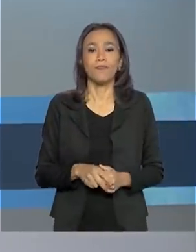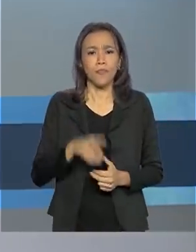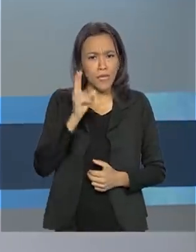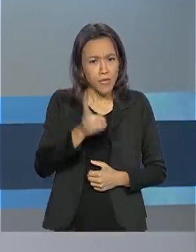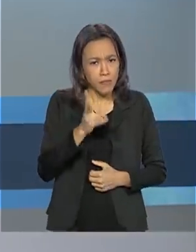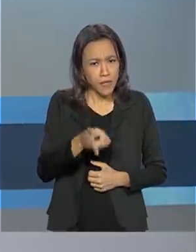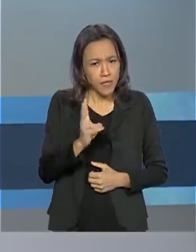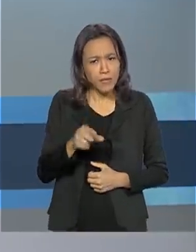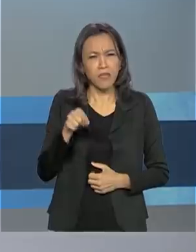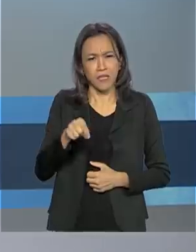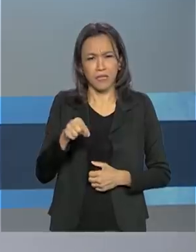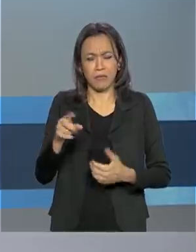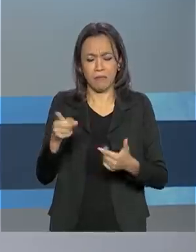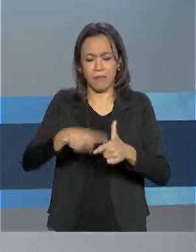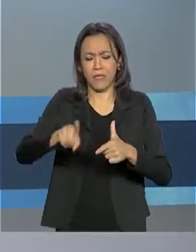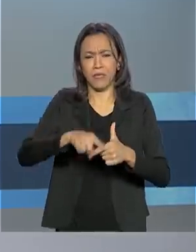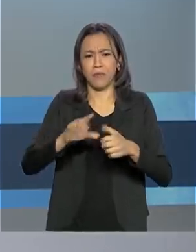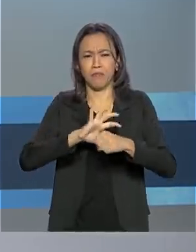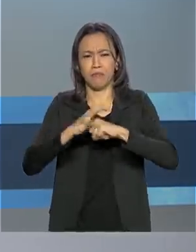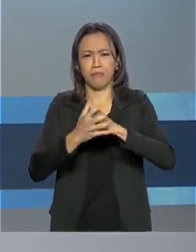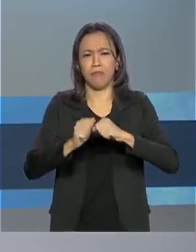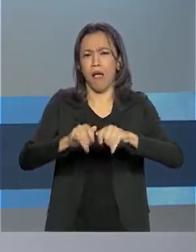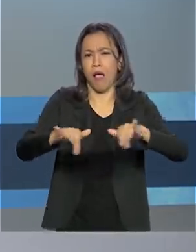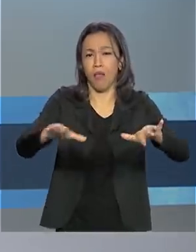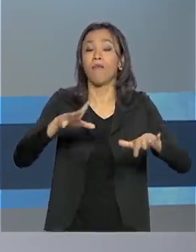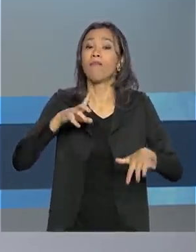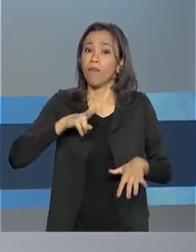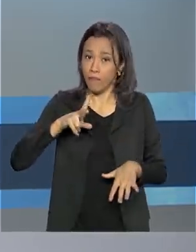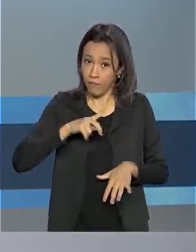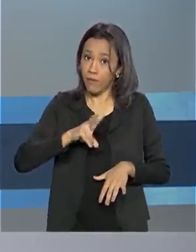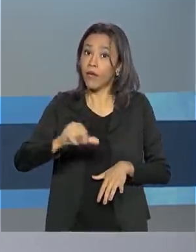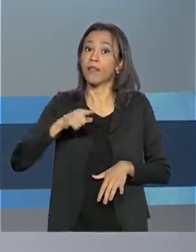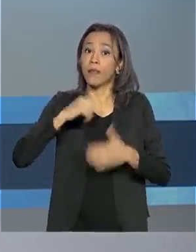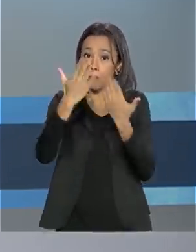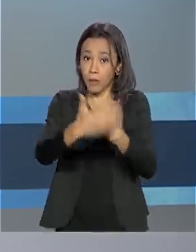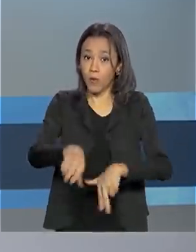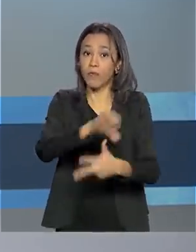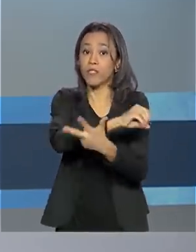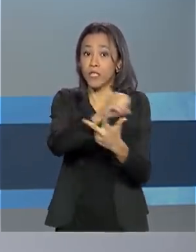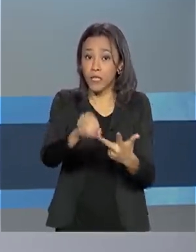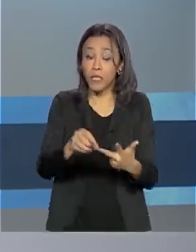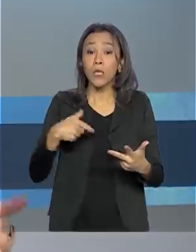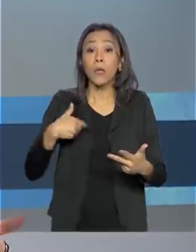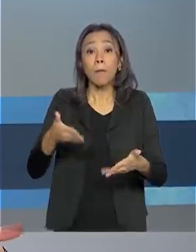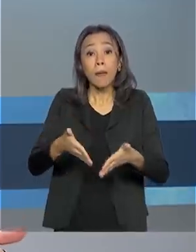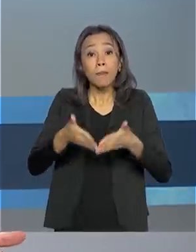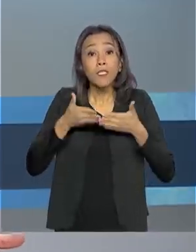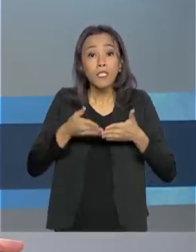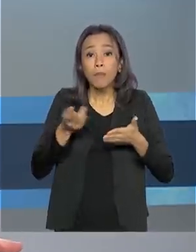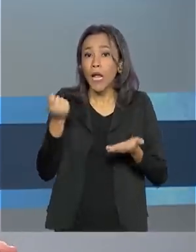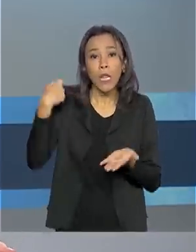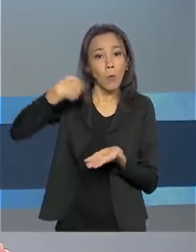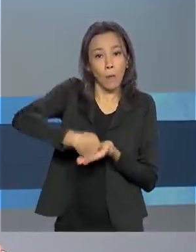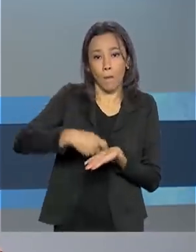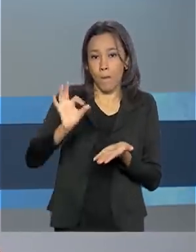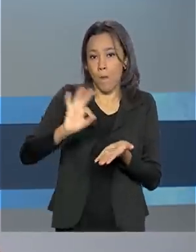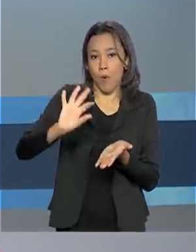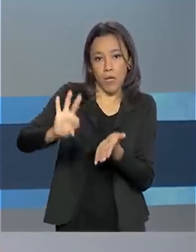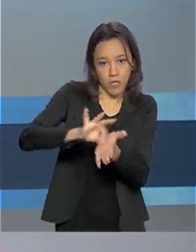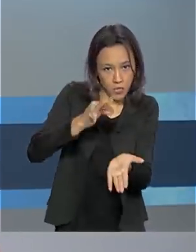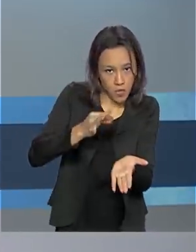essa crise do coronavírus, terá Enem este ano. O período para pedir a isenção da taxa de inscrição começa na segunda-feira, dia 6.